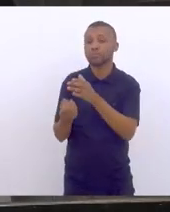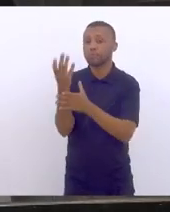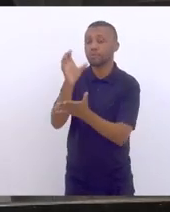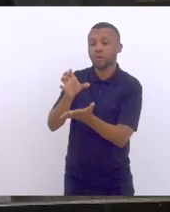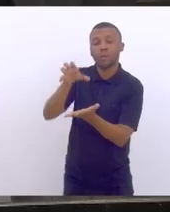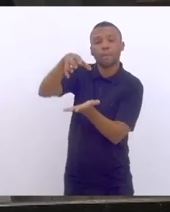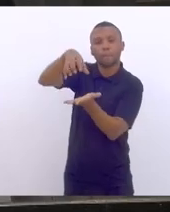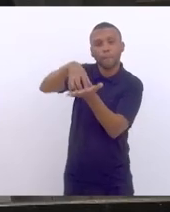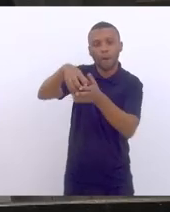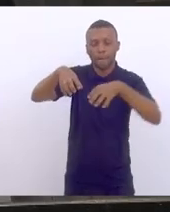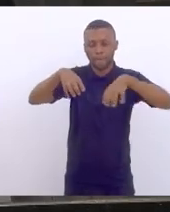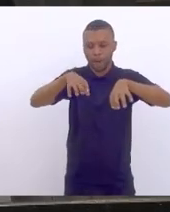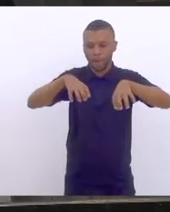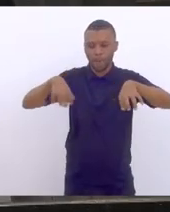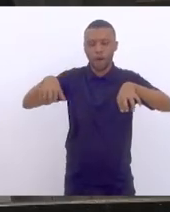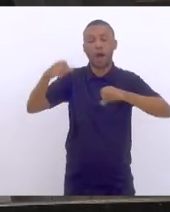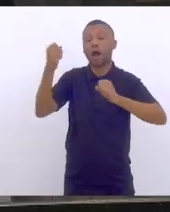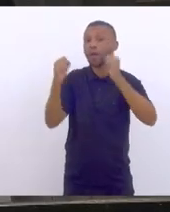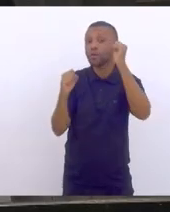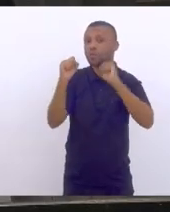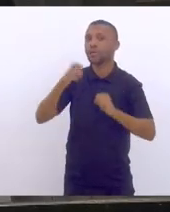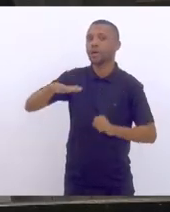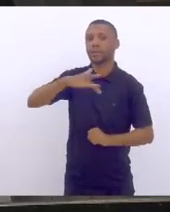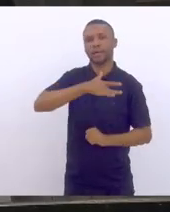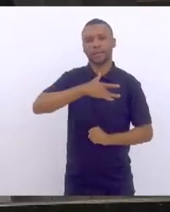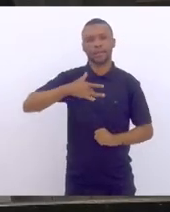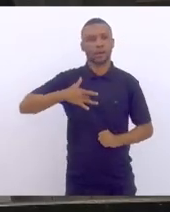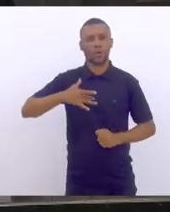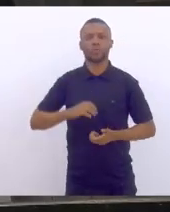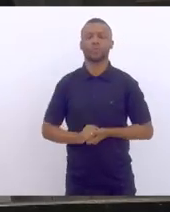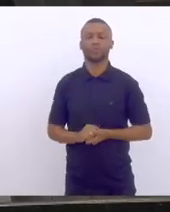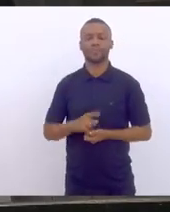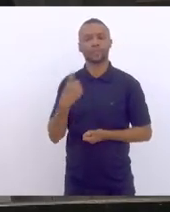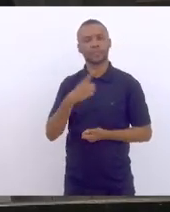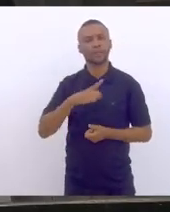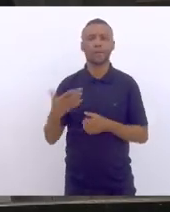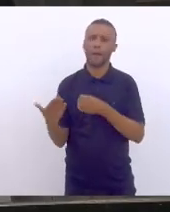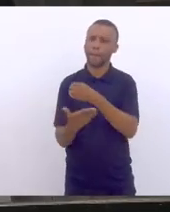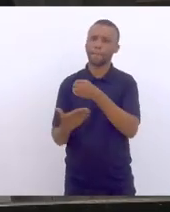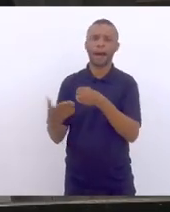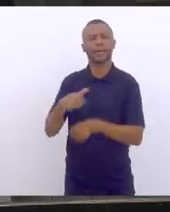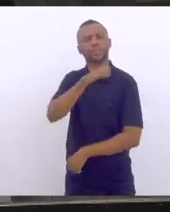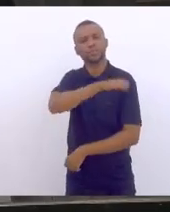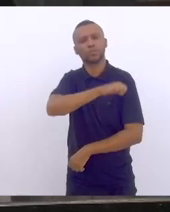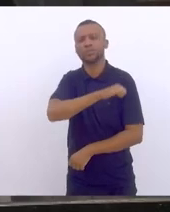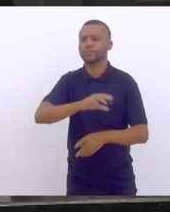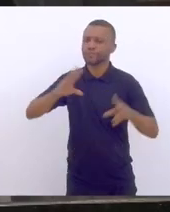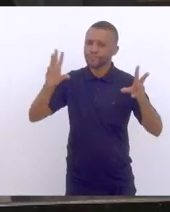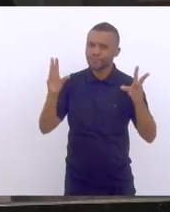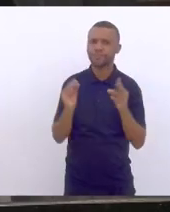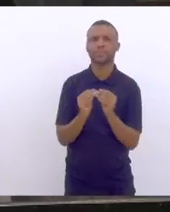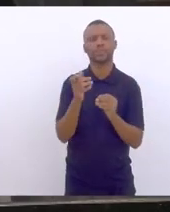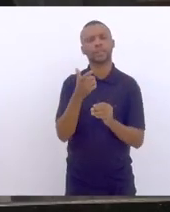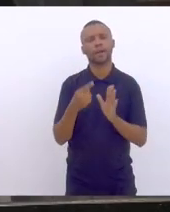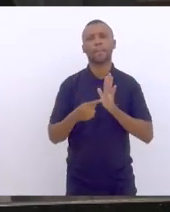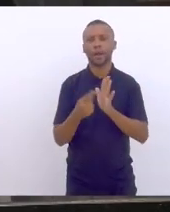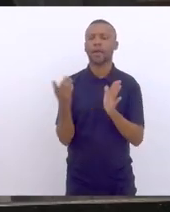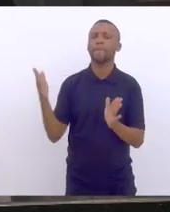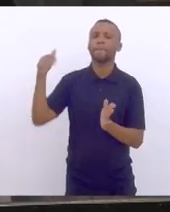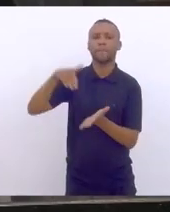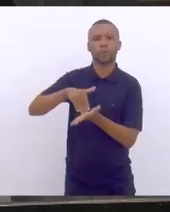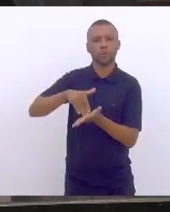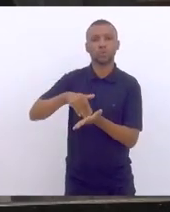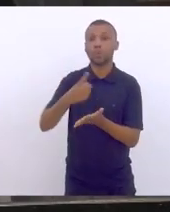saúde, com a base de ciência e pesquisa em saúde que nós temos no Rio de Janeiro, enfim, então quero fazer aqui esse apontamento. E por último,